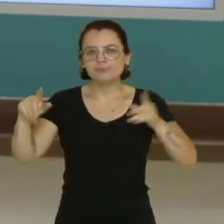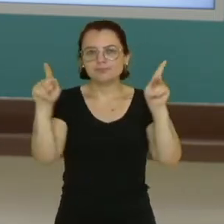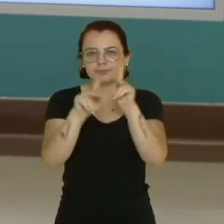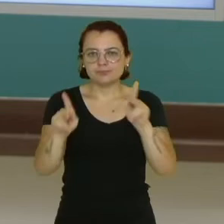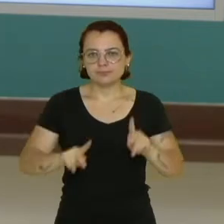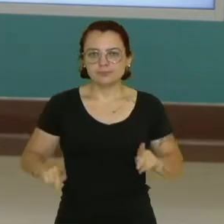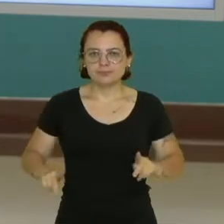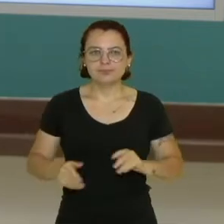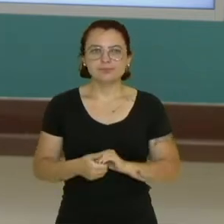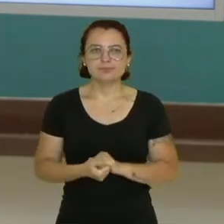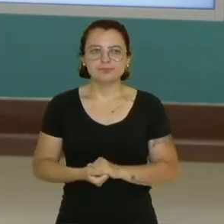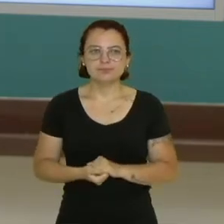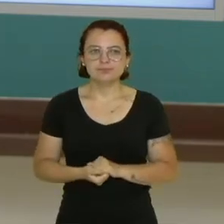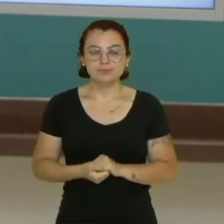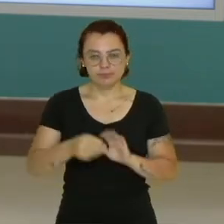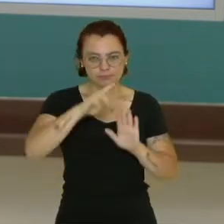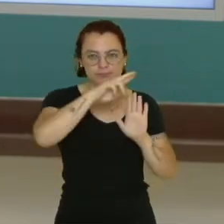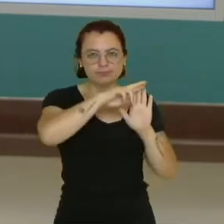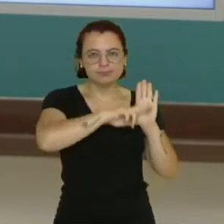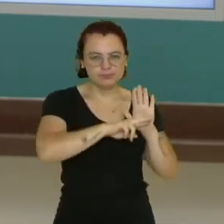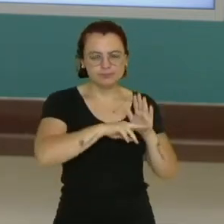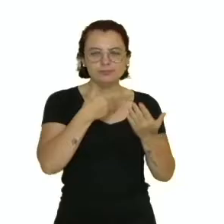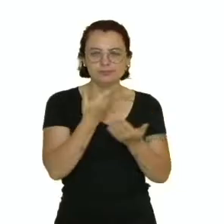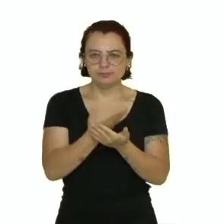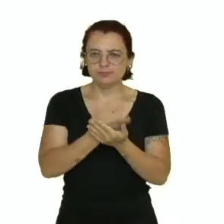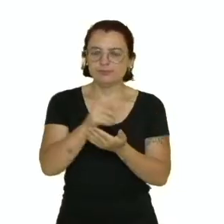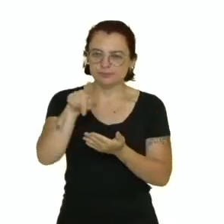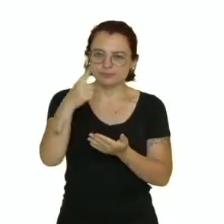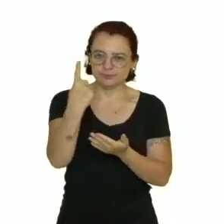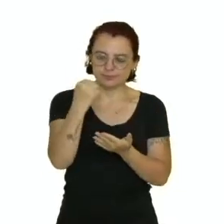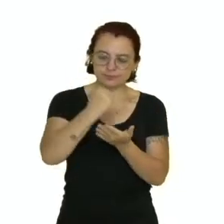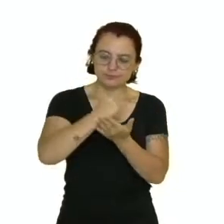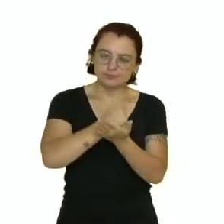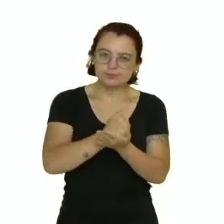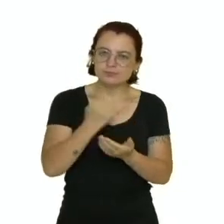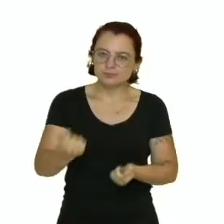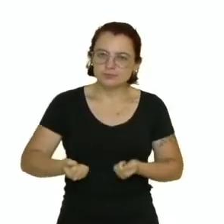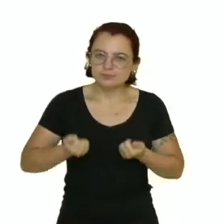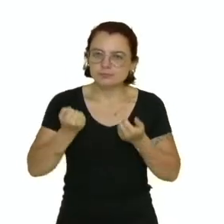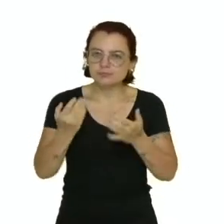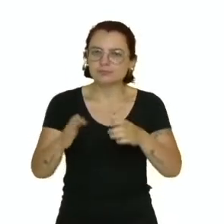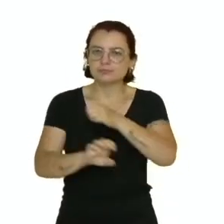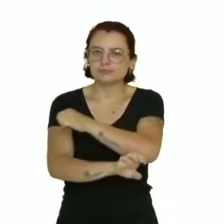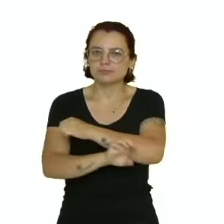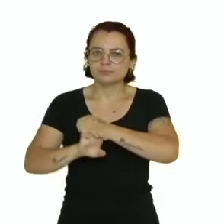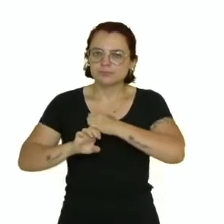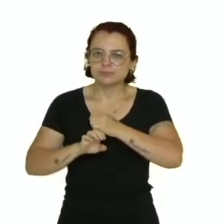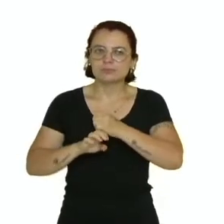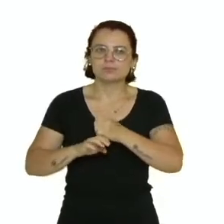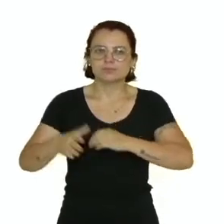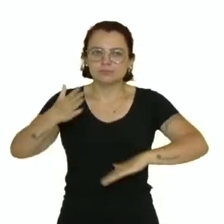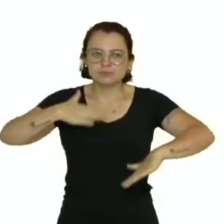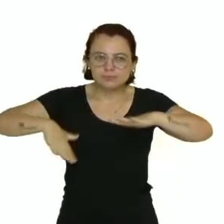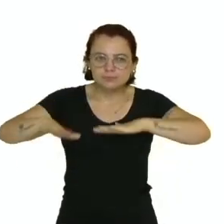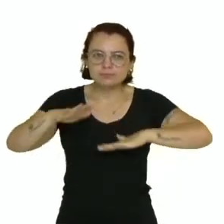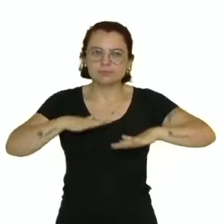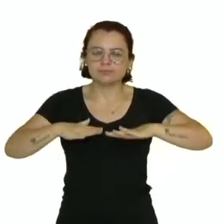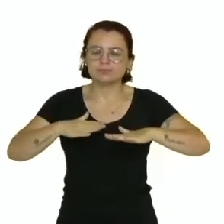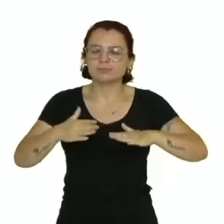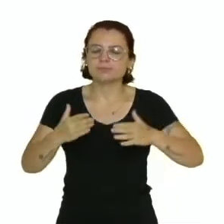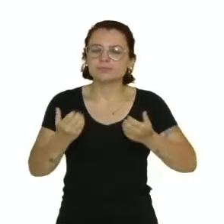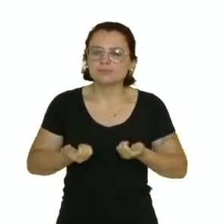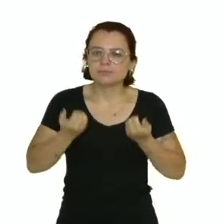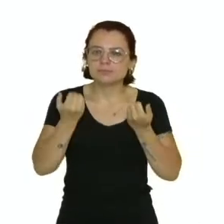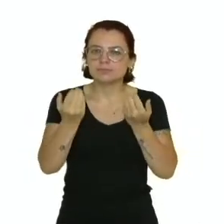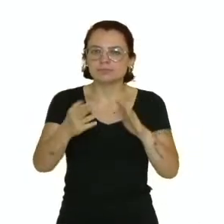lugar de trabalho. O regimento escolar é o documento que estrutura, define, regula e normatiza